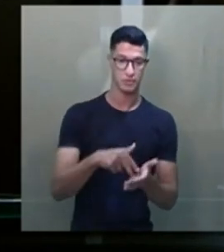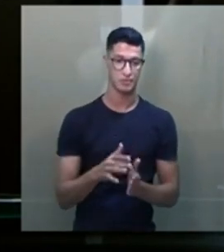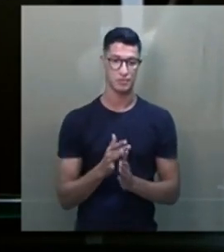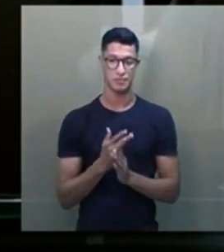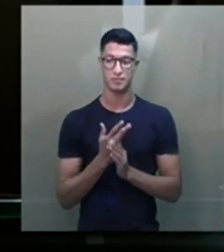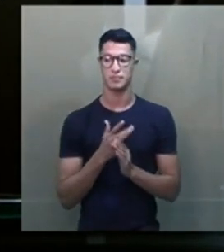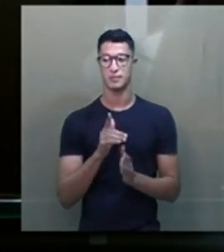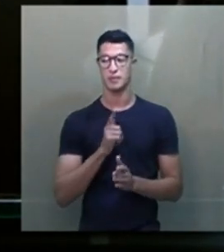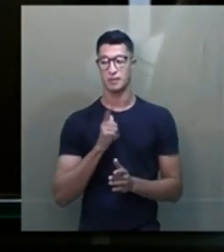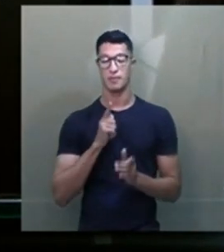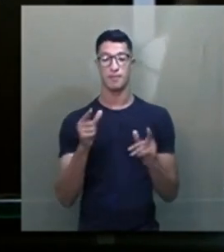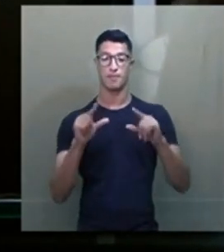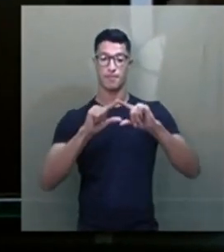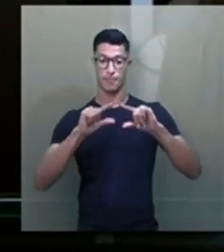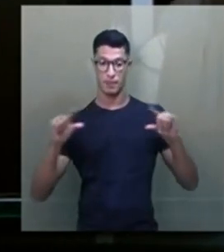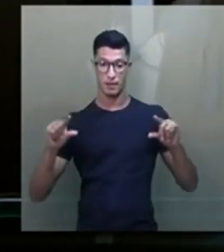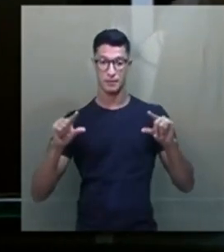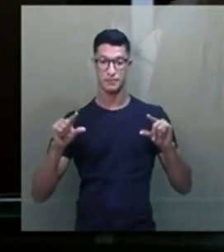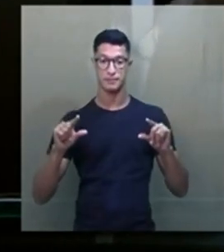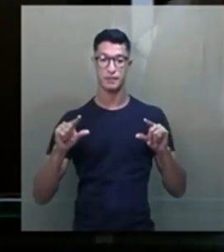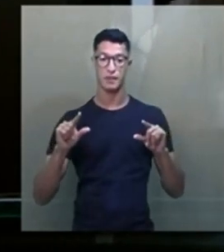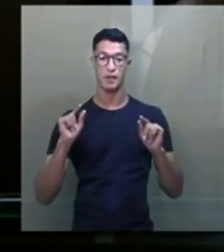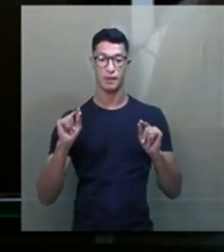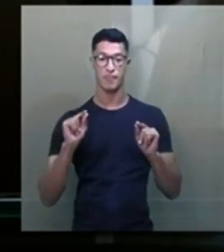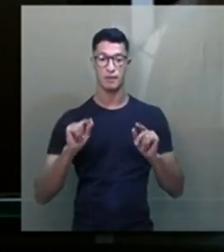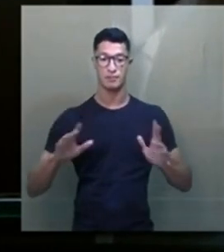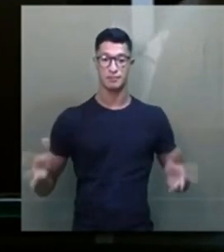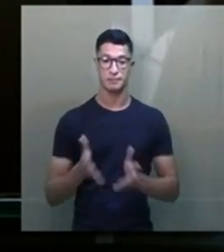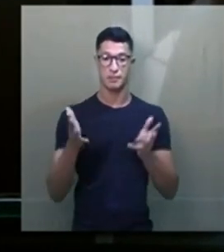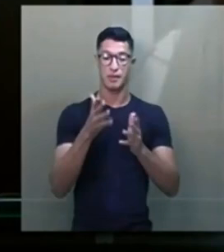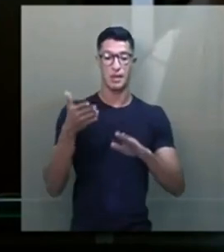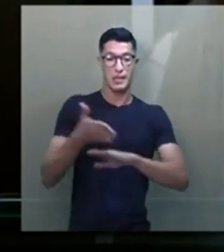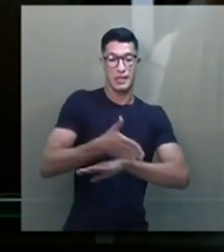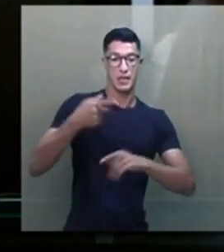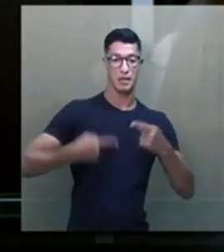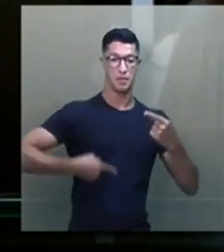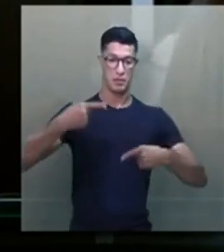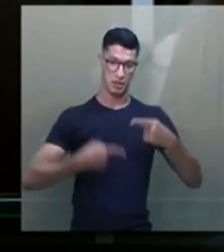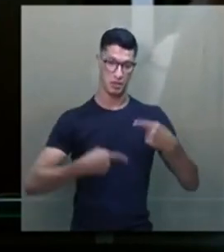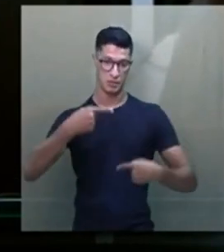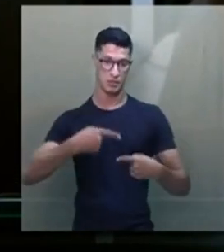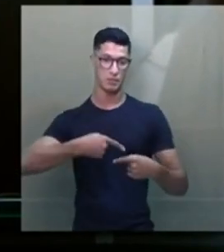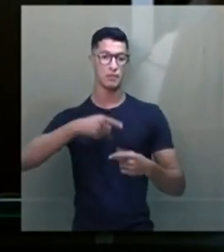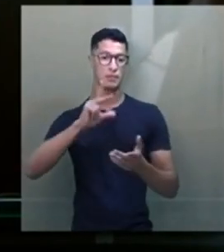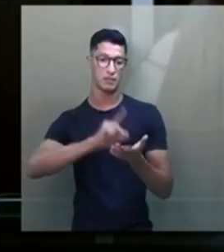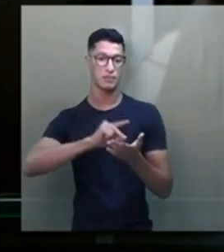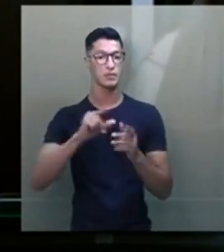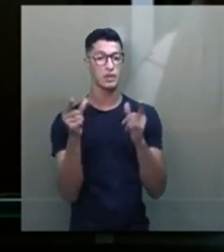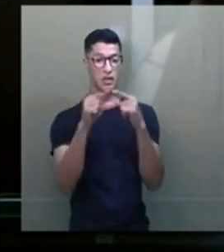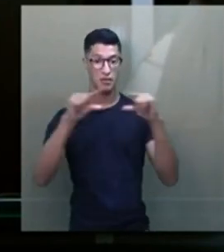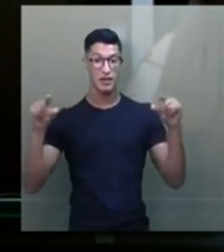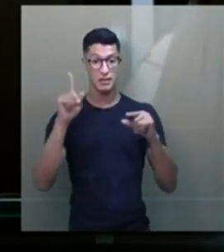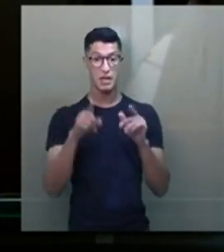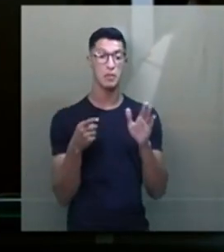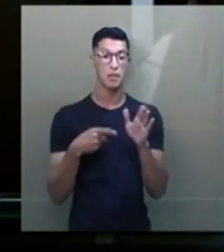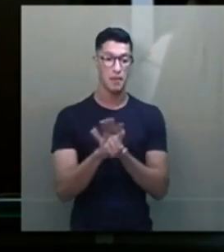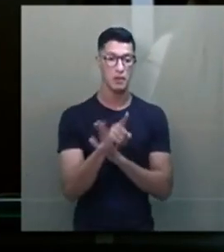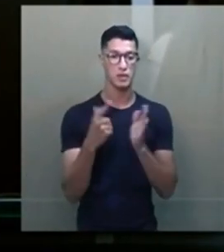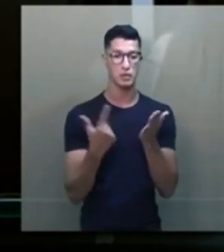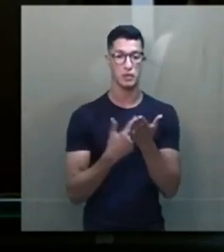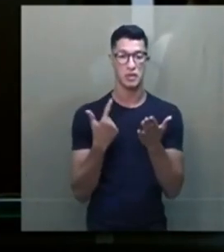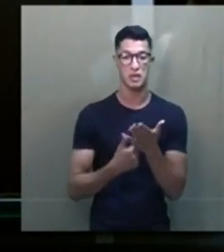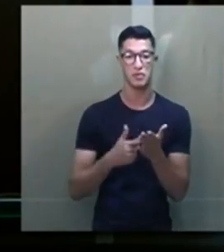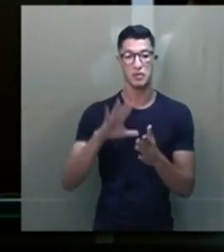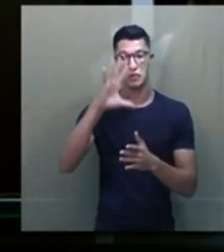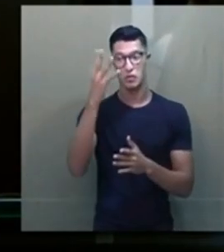Tem uma frase que muito me estimulou a entrar na política. Na verdade, não é uma frase, é uma pergunta do livro dos